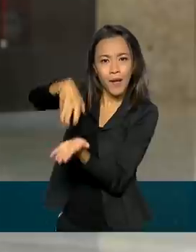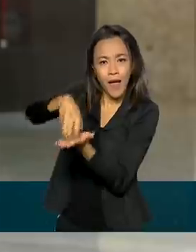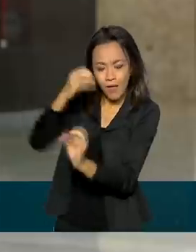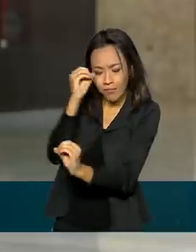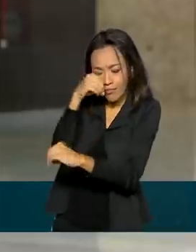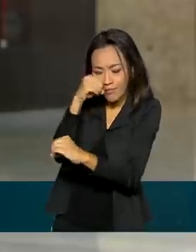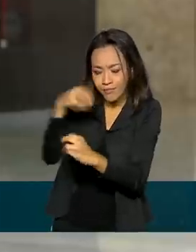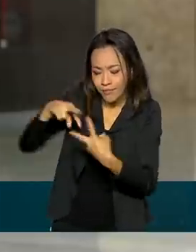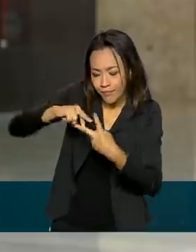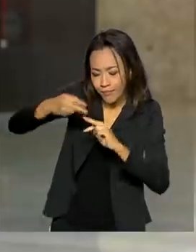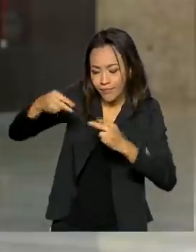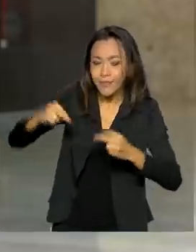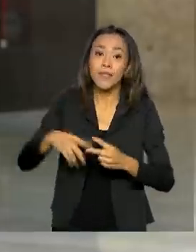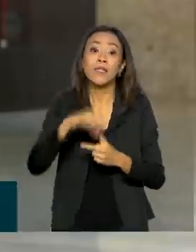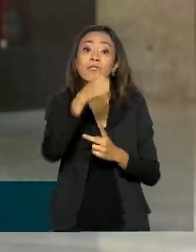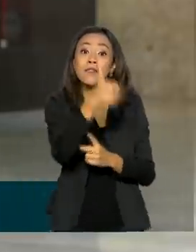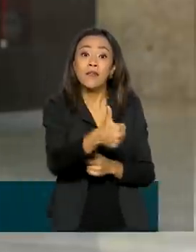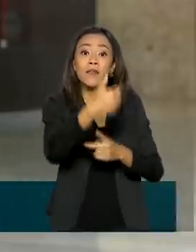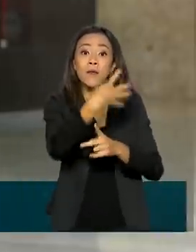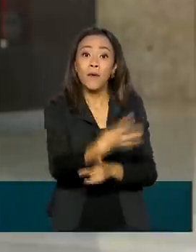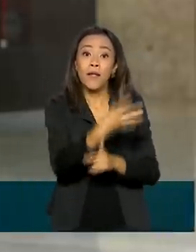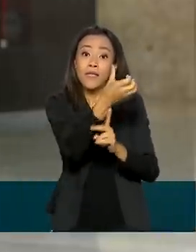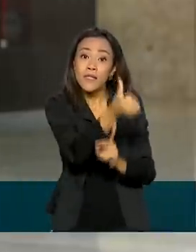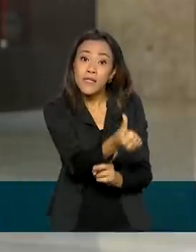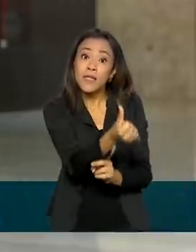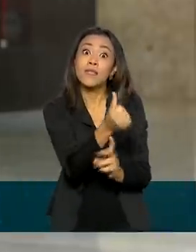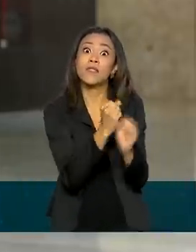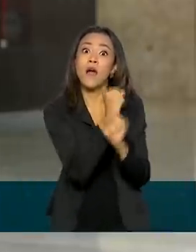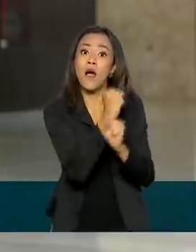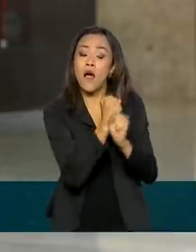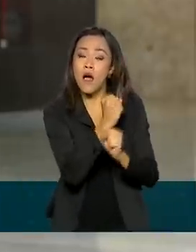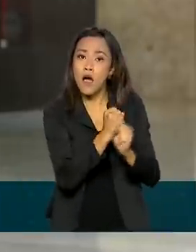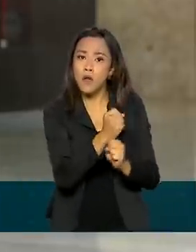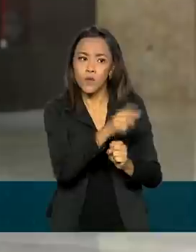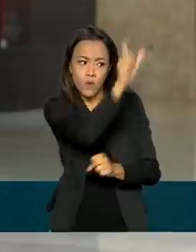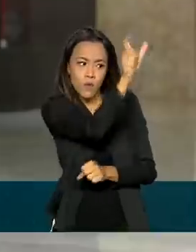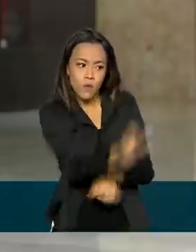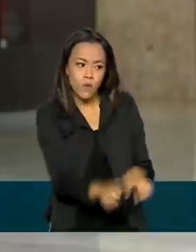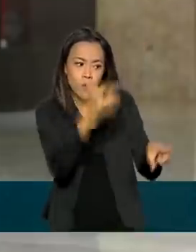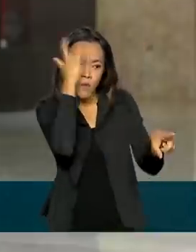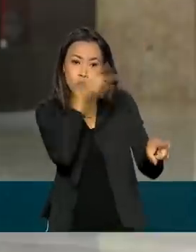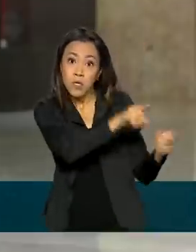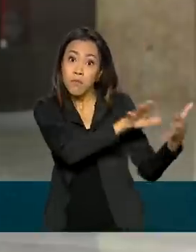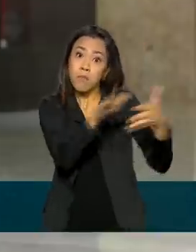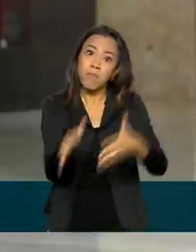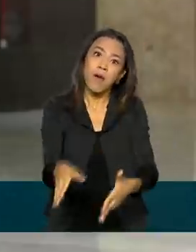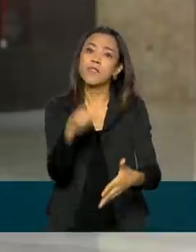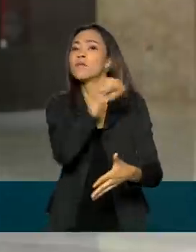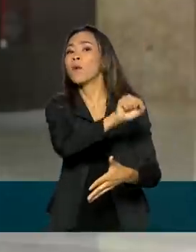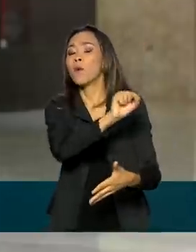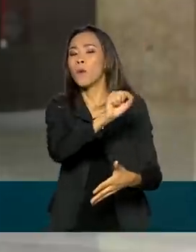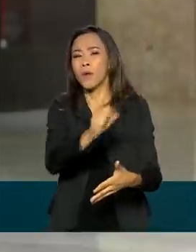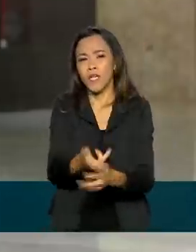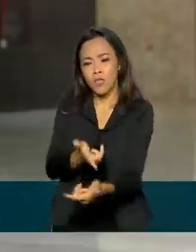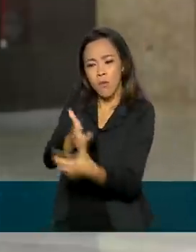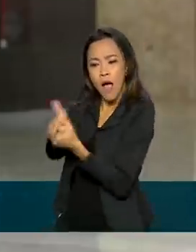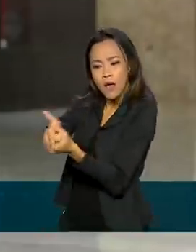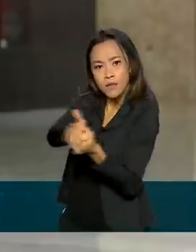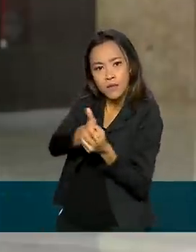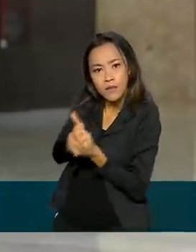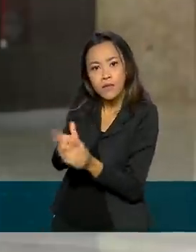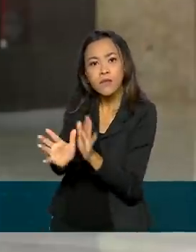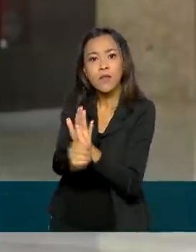condenação a 146 anos de prisão de um dos participantes do maior assalto à empresa de transporte na Baixada Santista, em